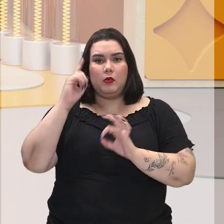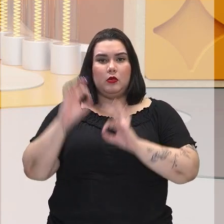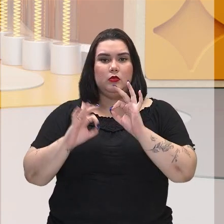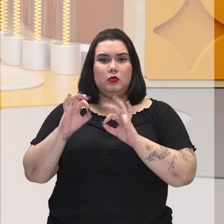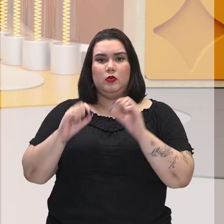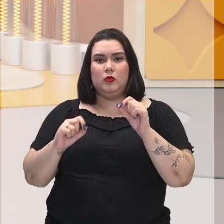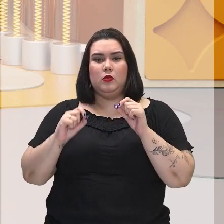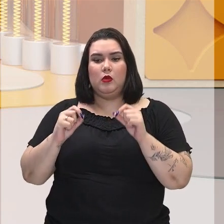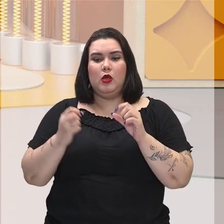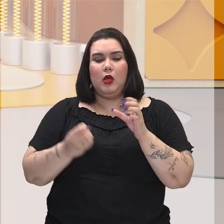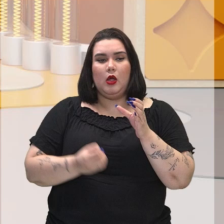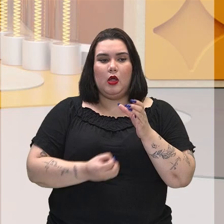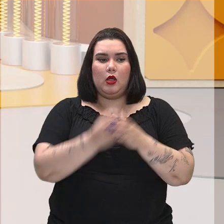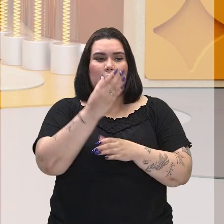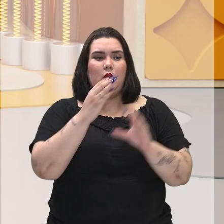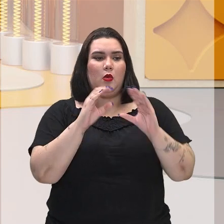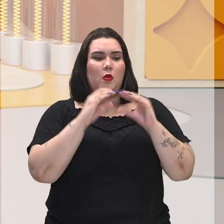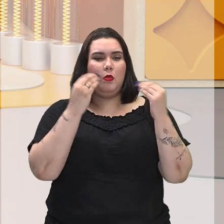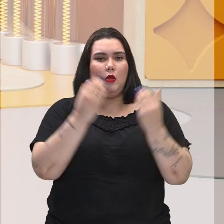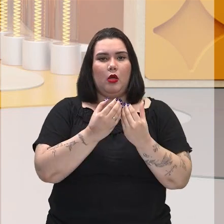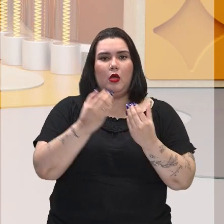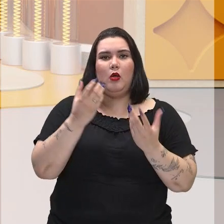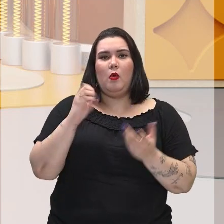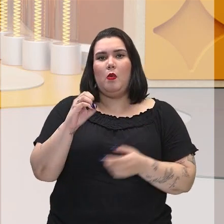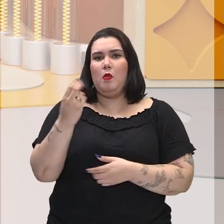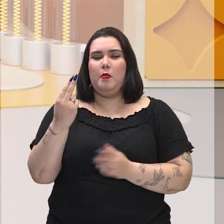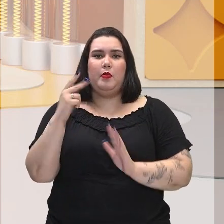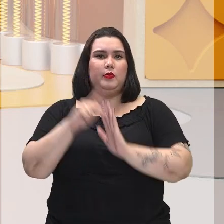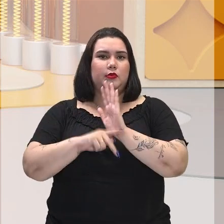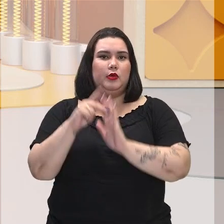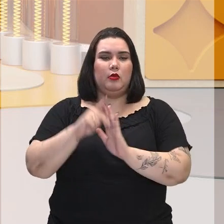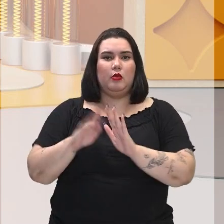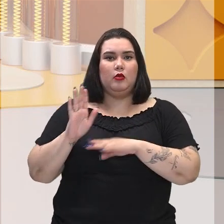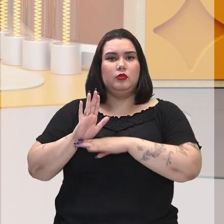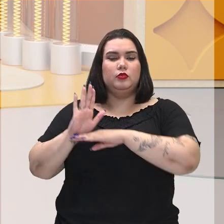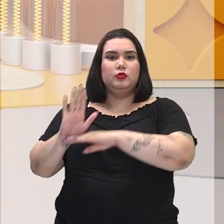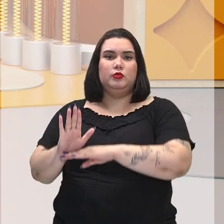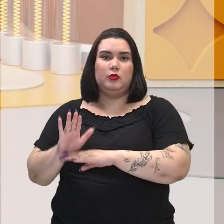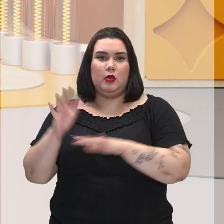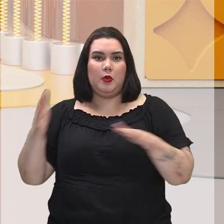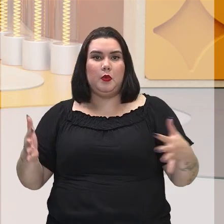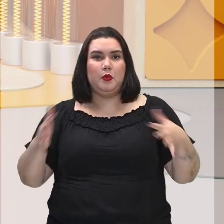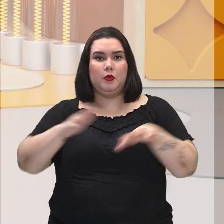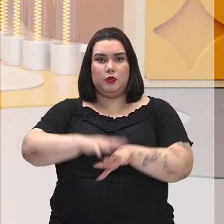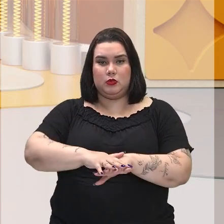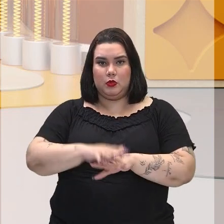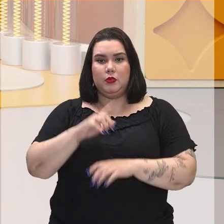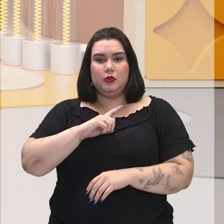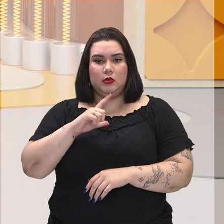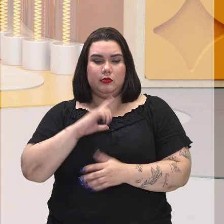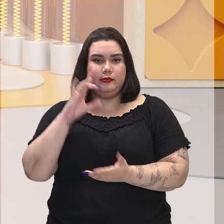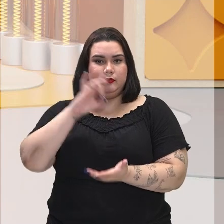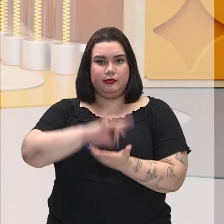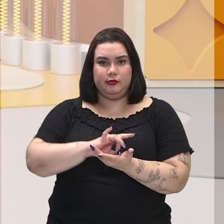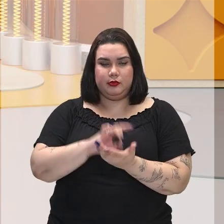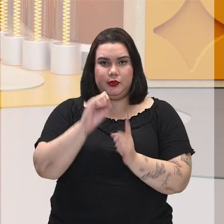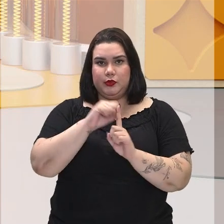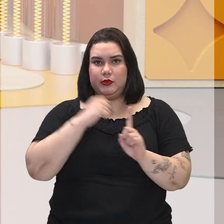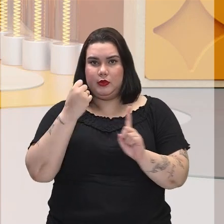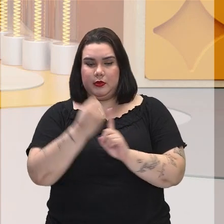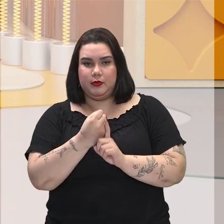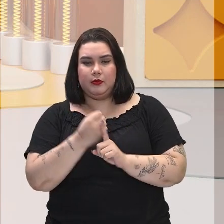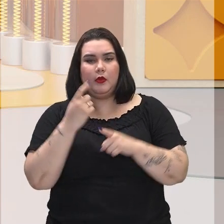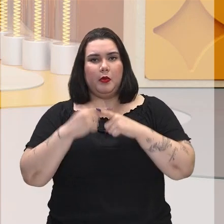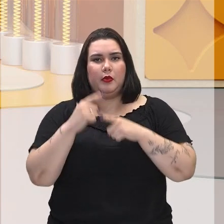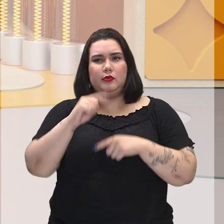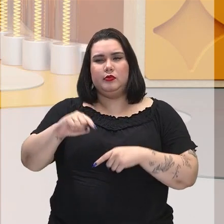tutelamento em programas ou em outras formas de trazer essa inclusão de forma mais efetiva para a nossa sociedade. Porque,